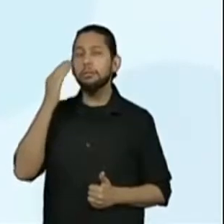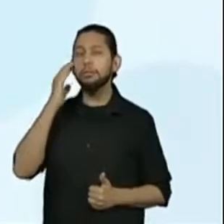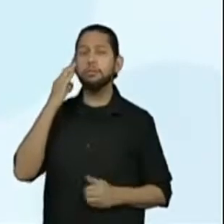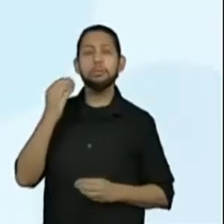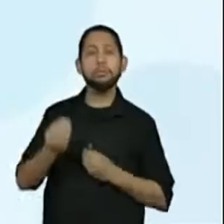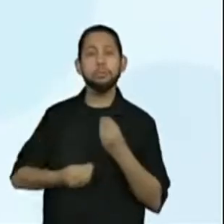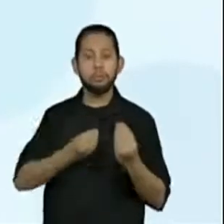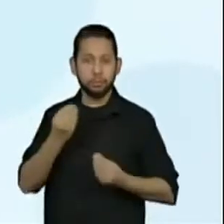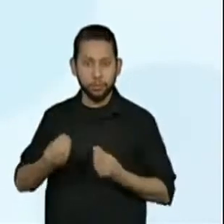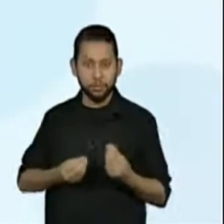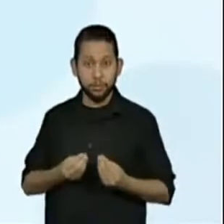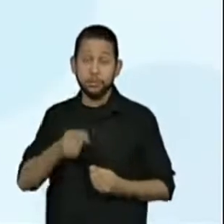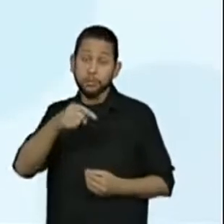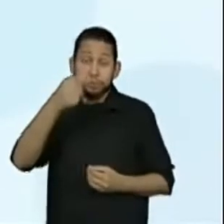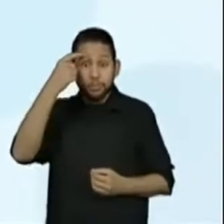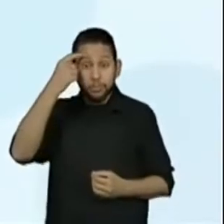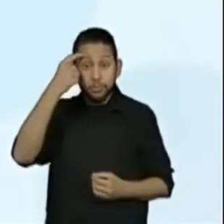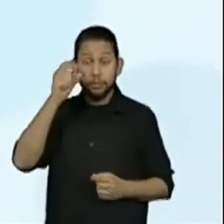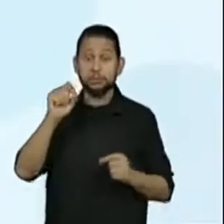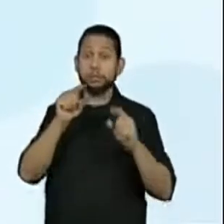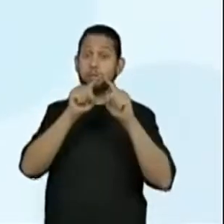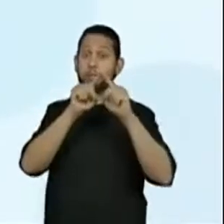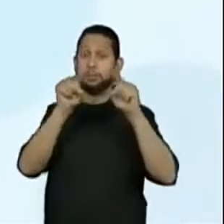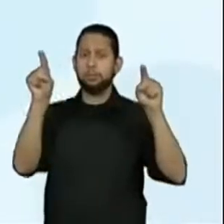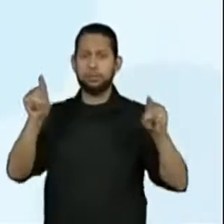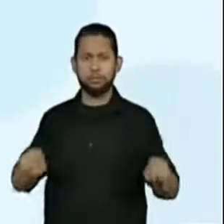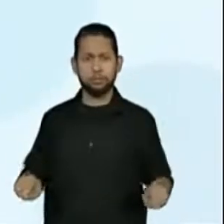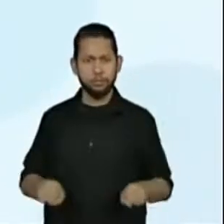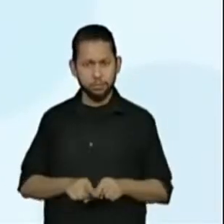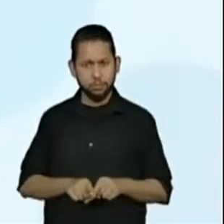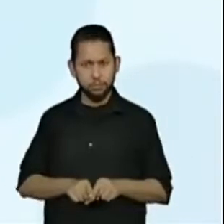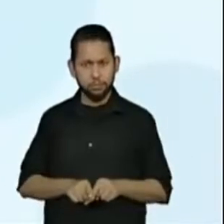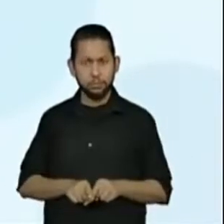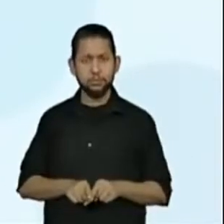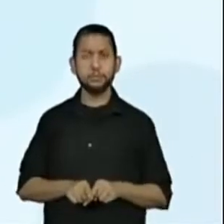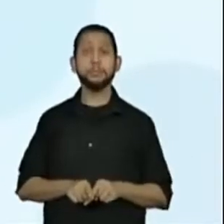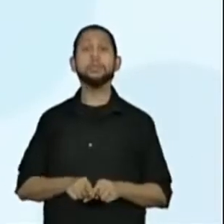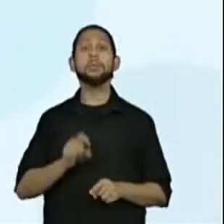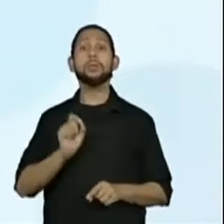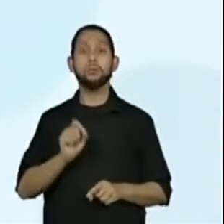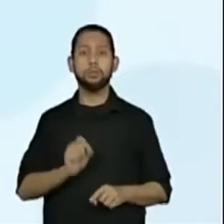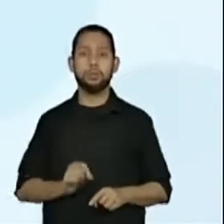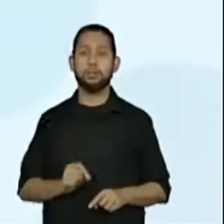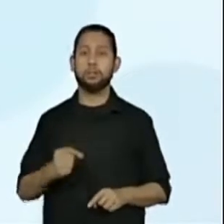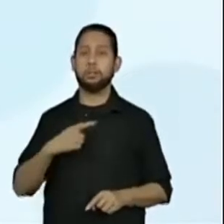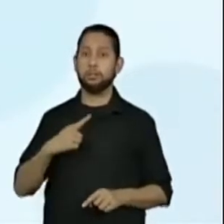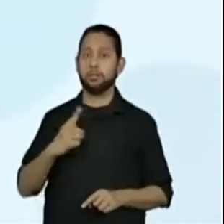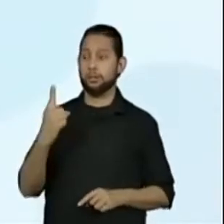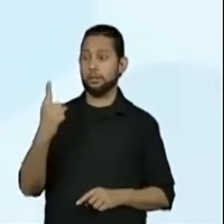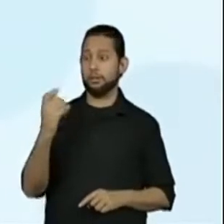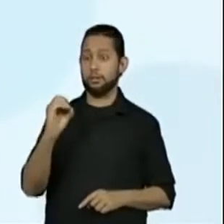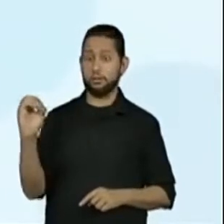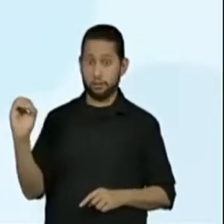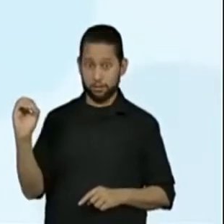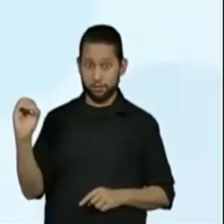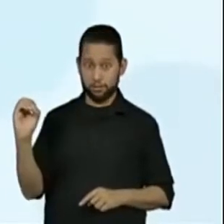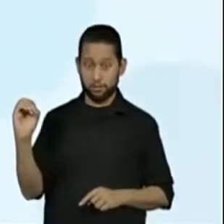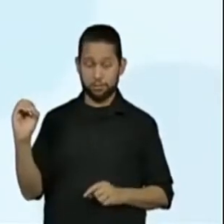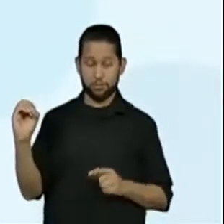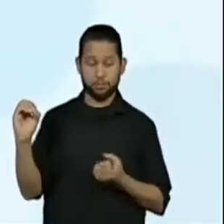Então, eu interpreto que esta obra tem um formato retangular de 100 centímetros e 81